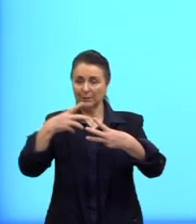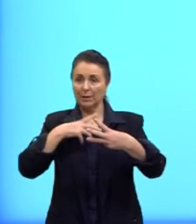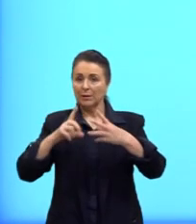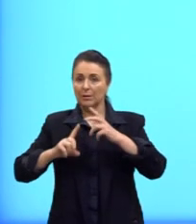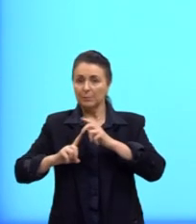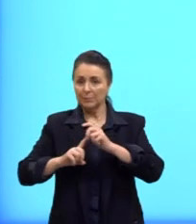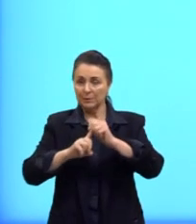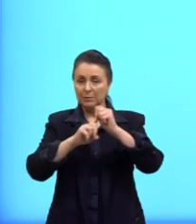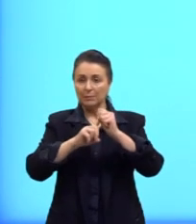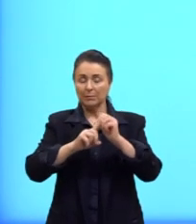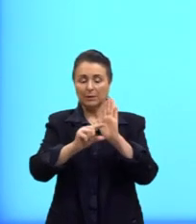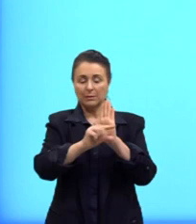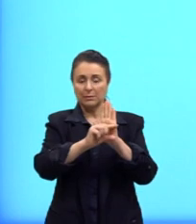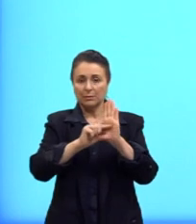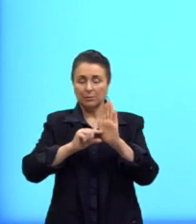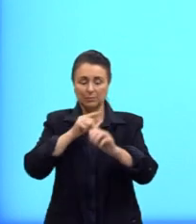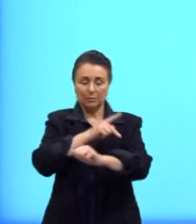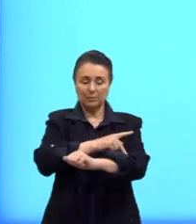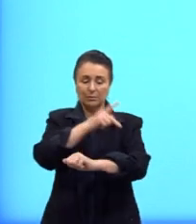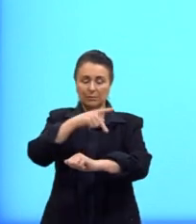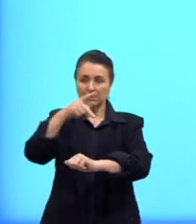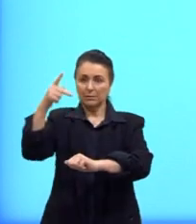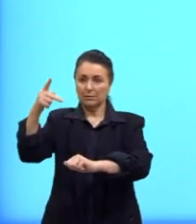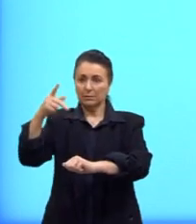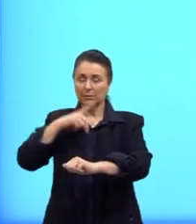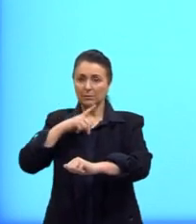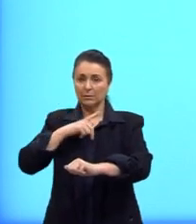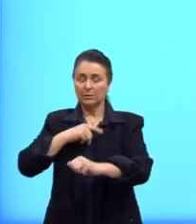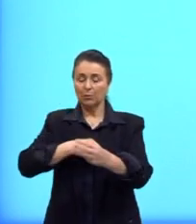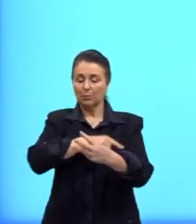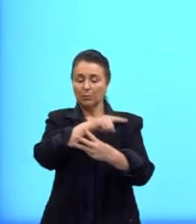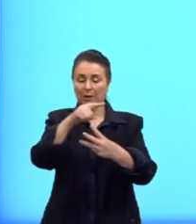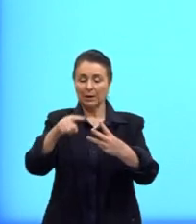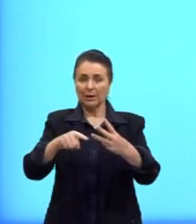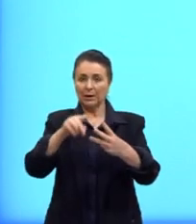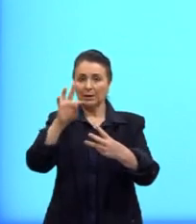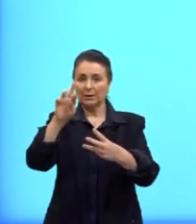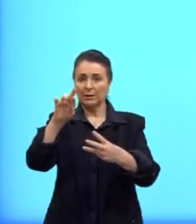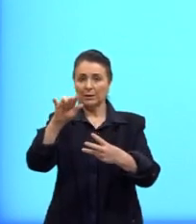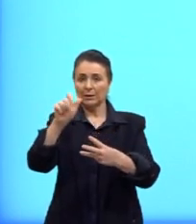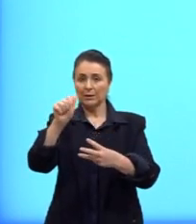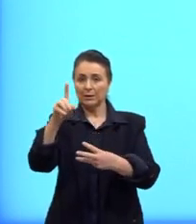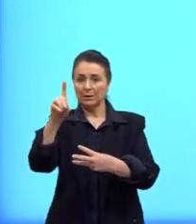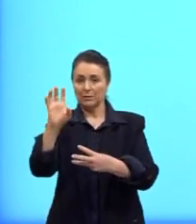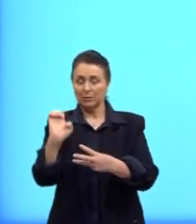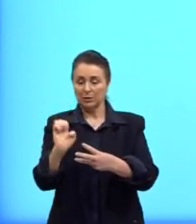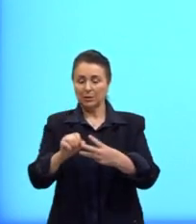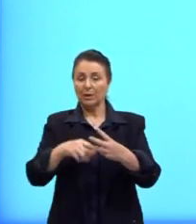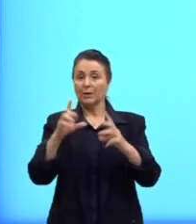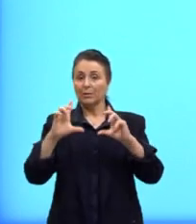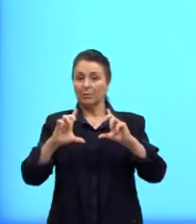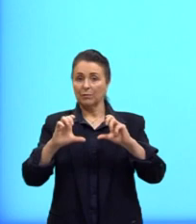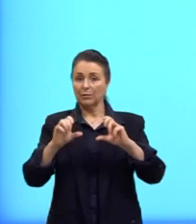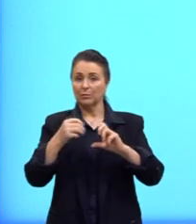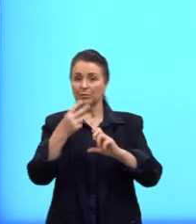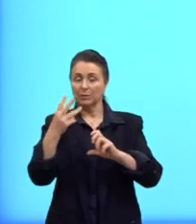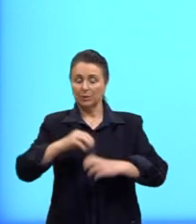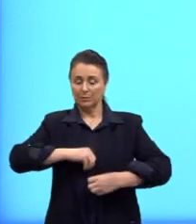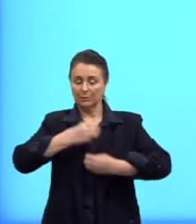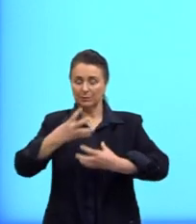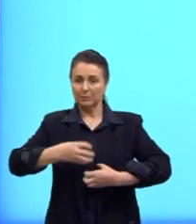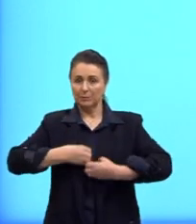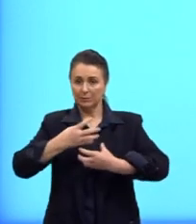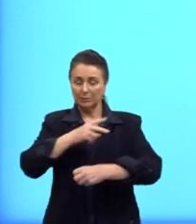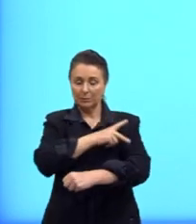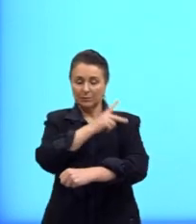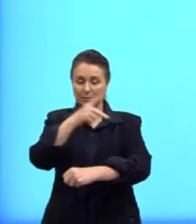Principais autores, então, parnasianos. Aqui a gente chama de tríade parnasiana. Temos aqui a foto de três poetas parnasianos